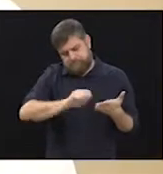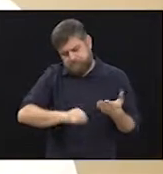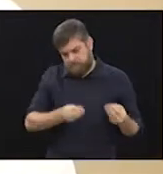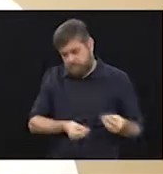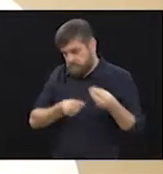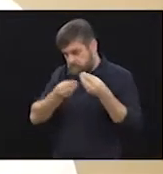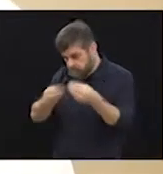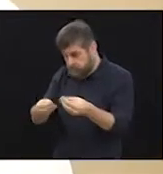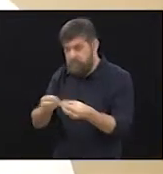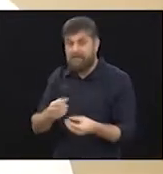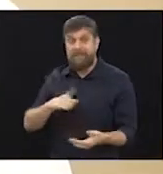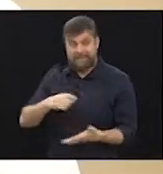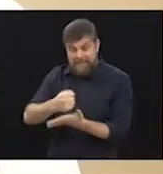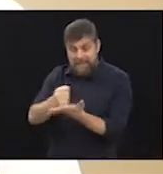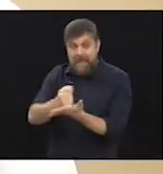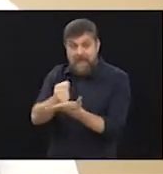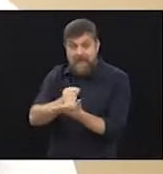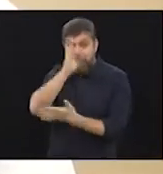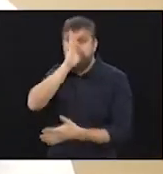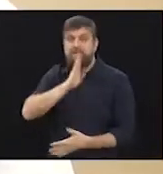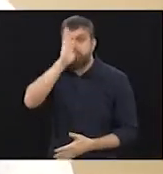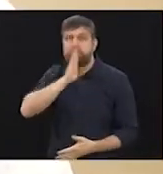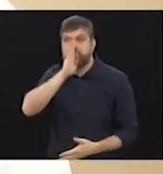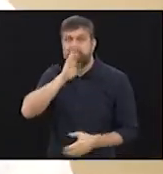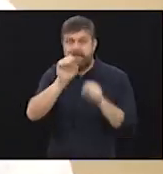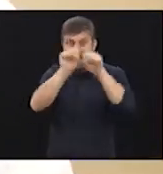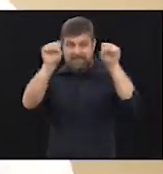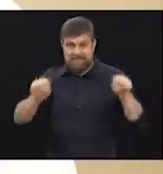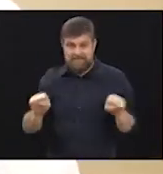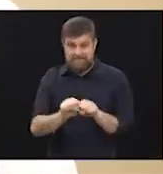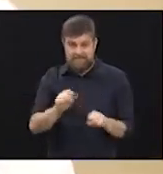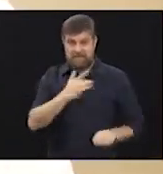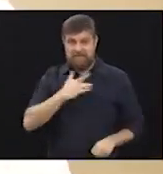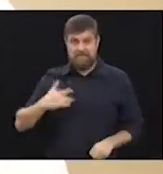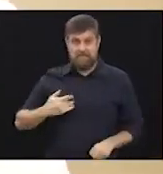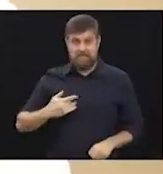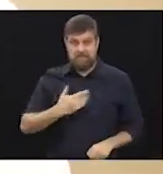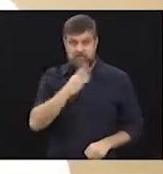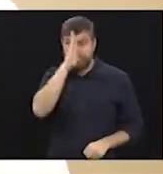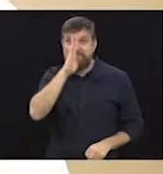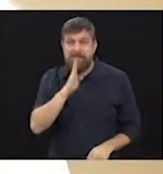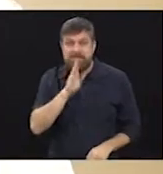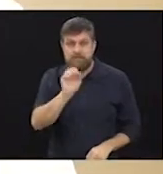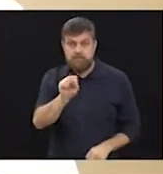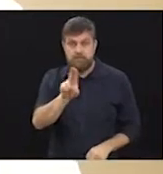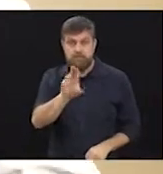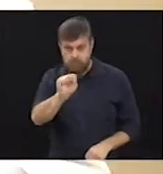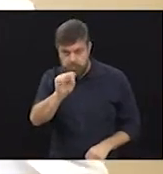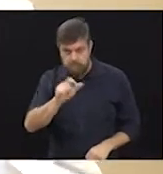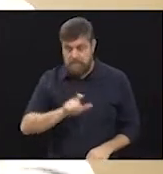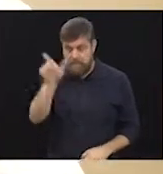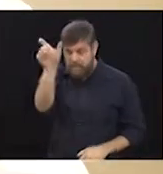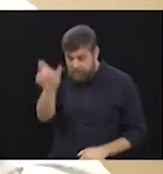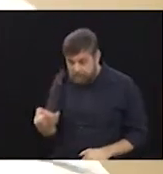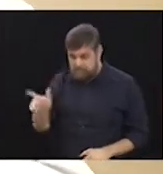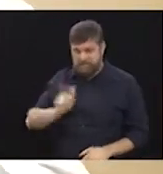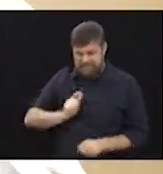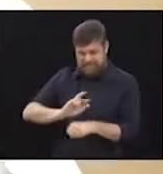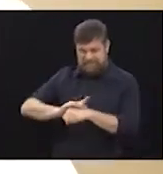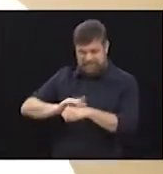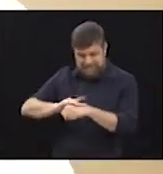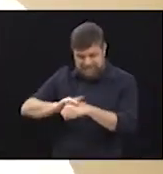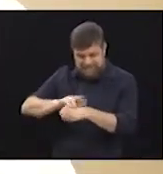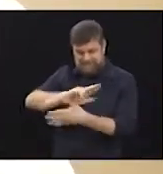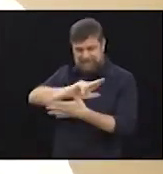medicações estão disponíveis gratuitamente pelo Sistema Único de Saúde. Então, é muito importante que o paciente com essas artrites, com essas